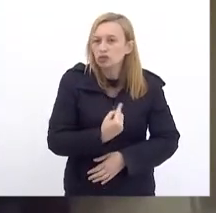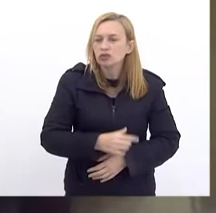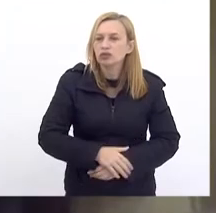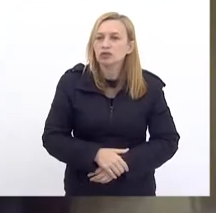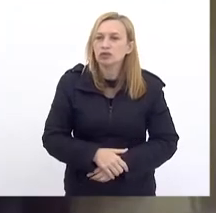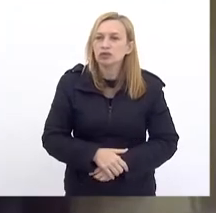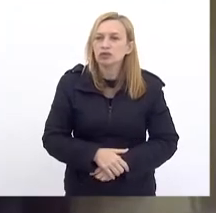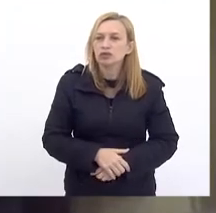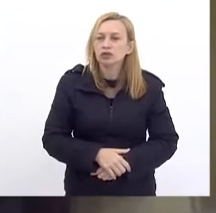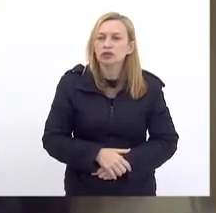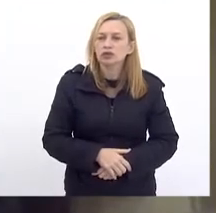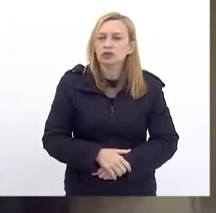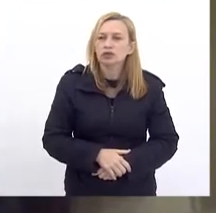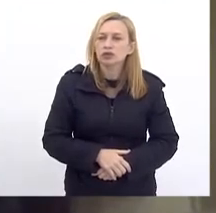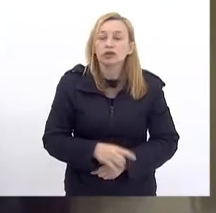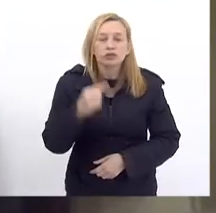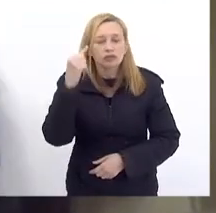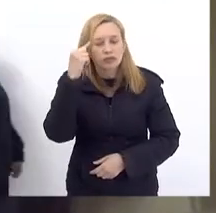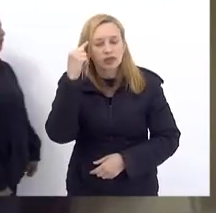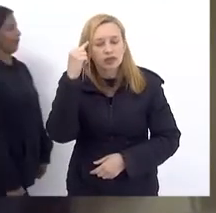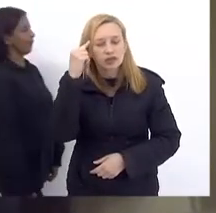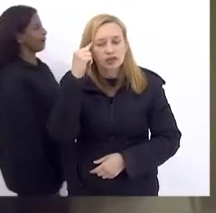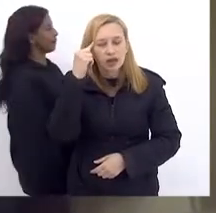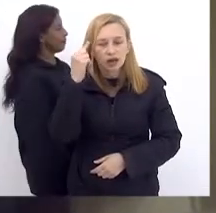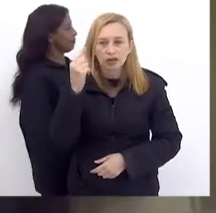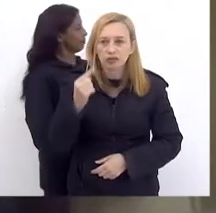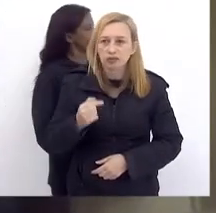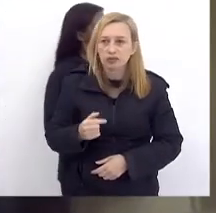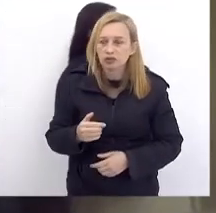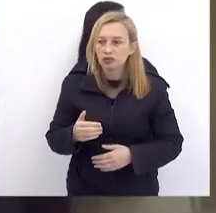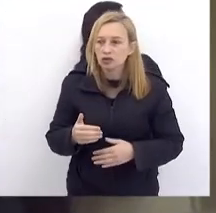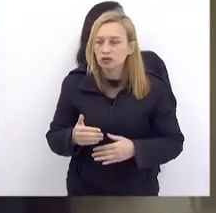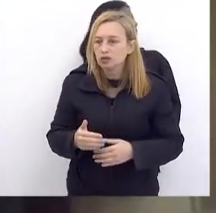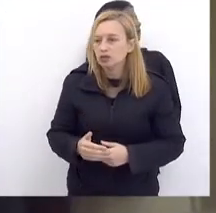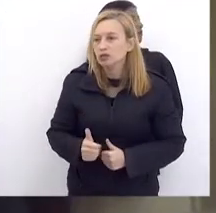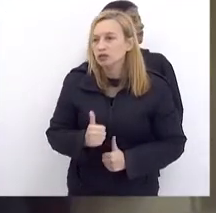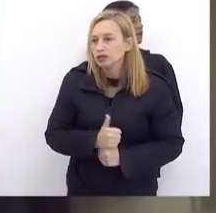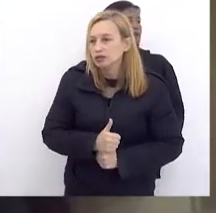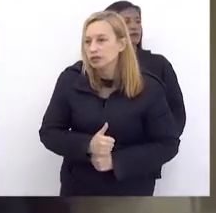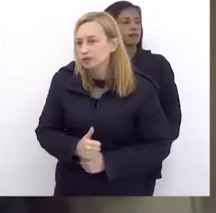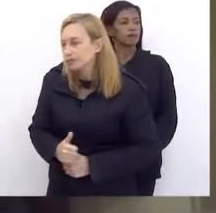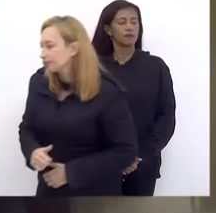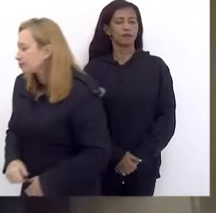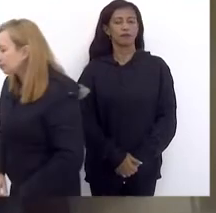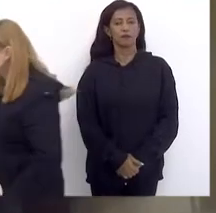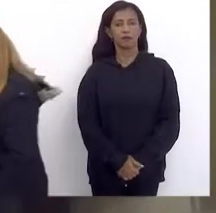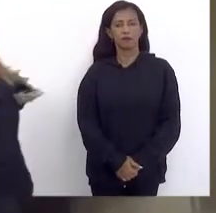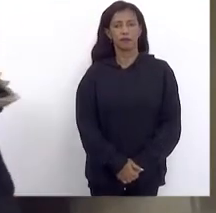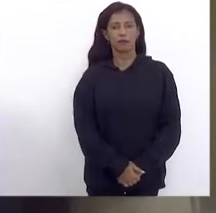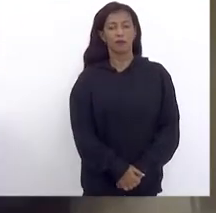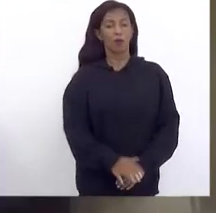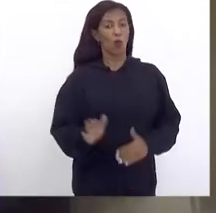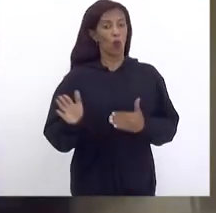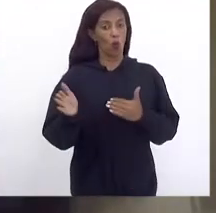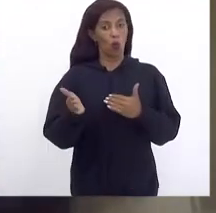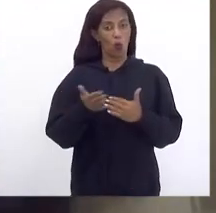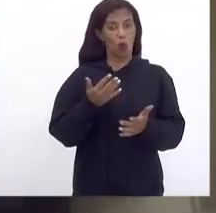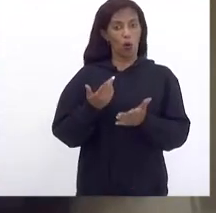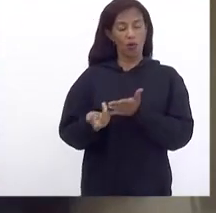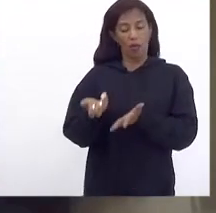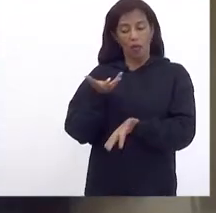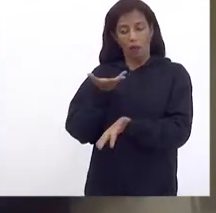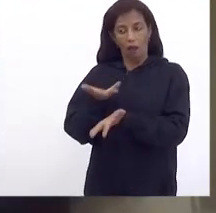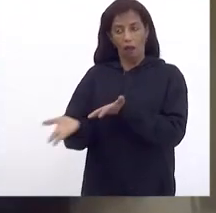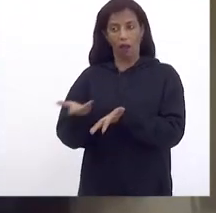E Pensarmos Que Qualquer despesa Que a gente Venha criar Elas podem